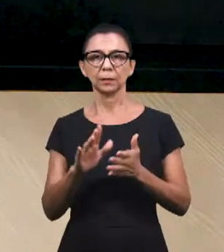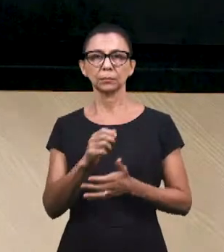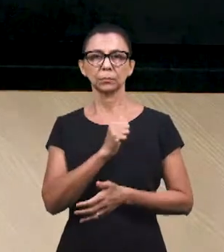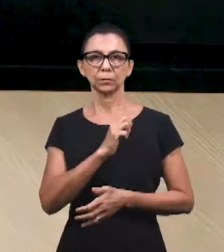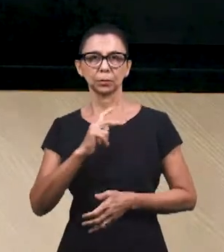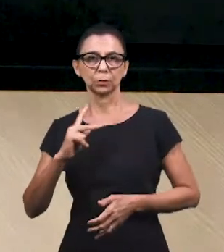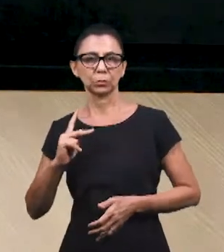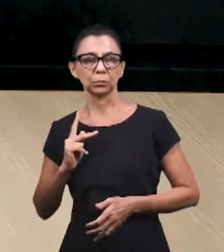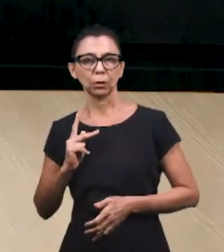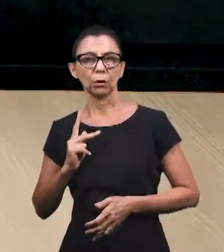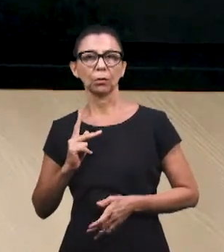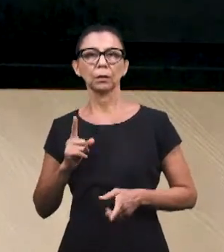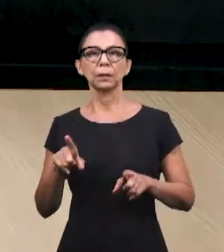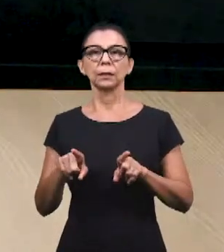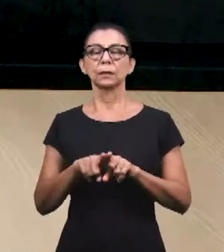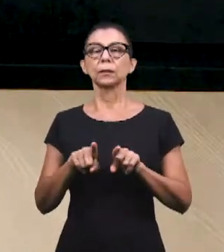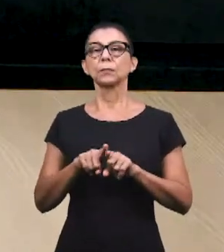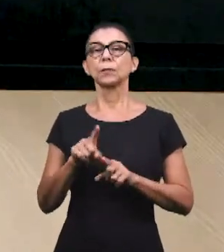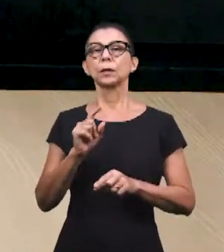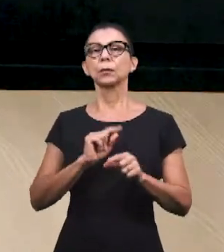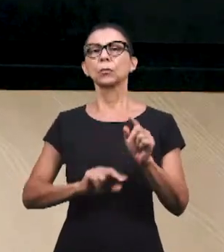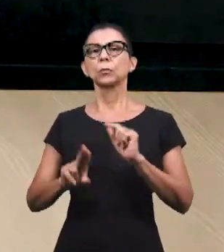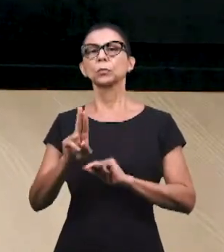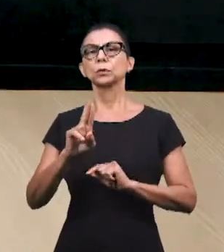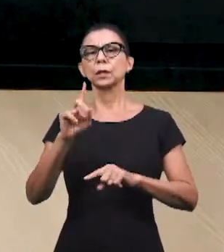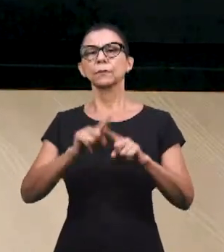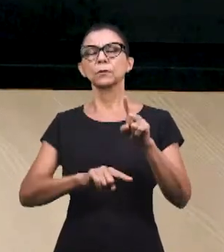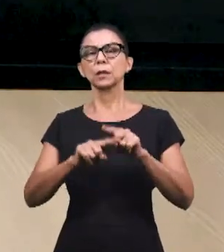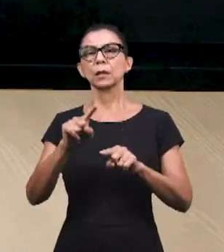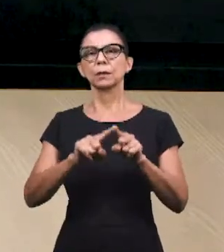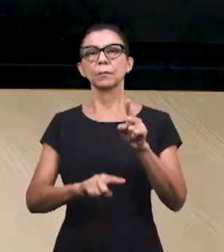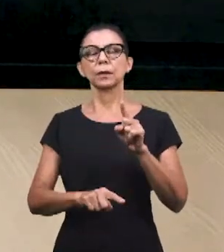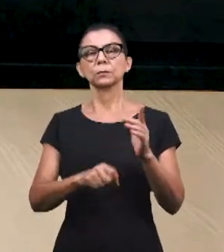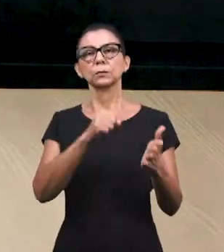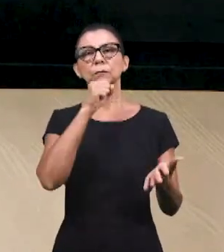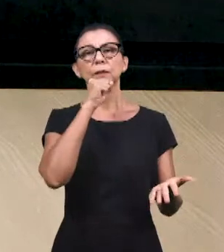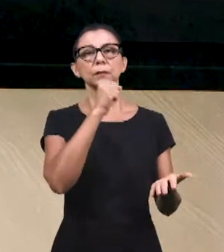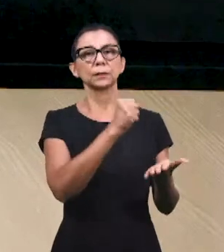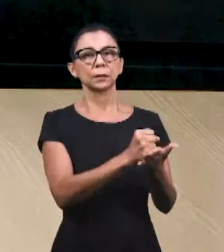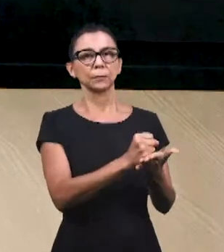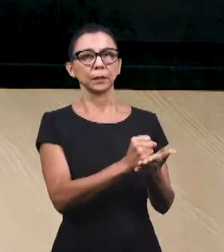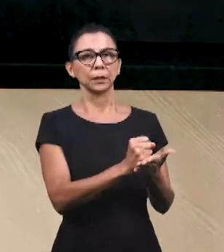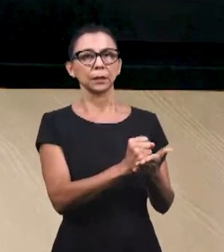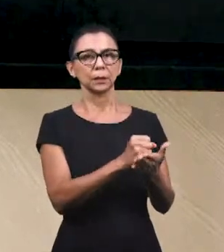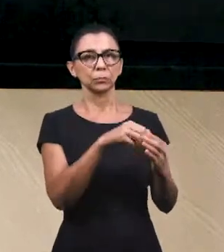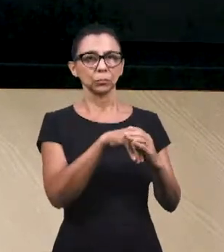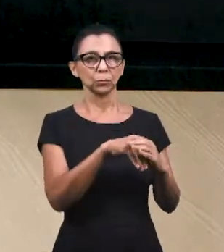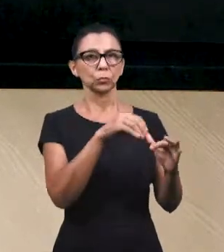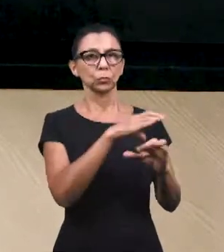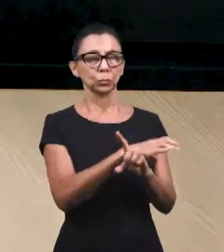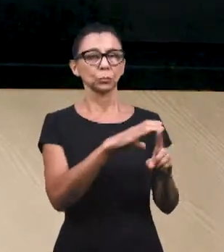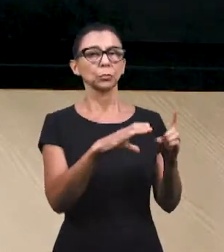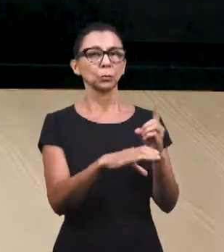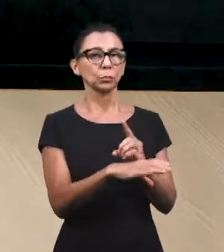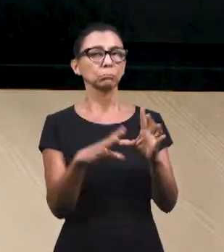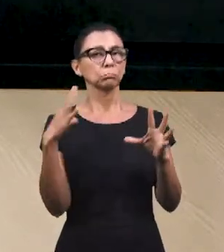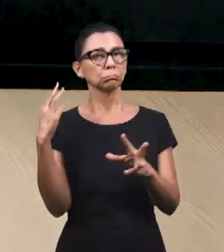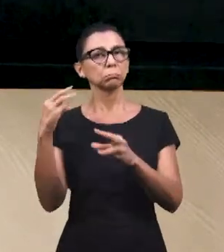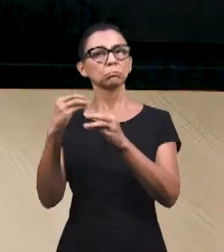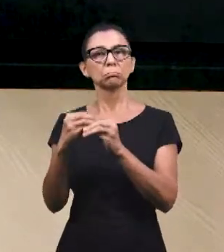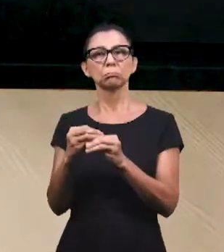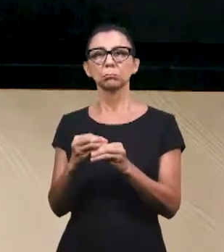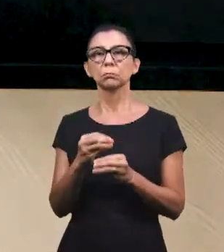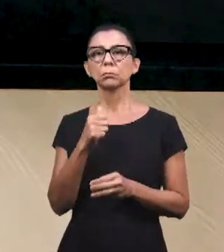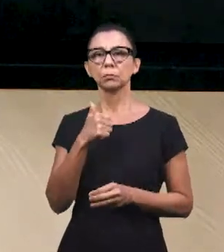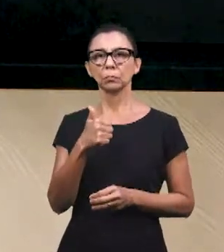posição ali dos elementos usados lá no Velho Testamento, no culto, e o resumo muito bem colocado